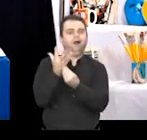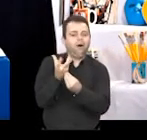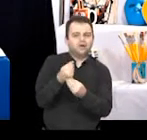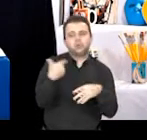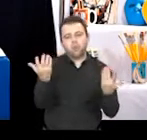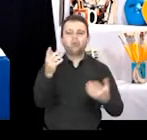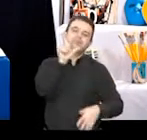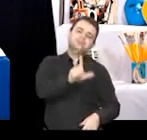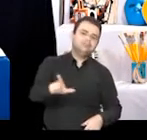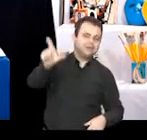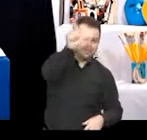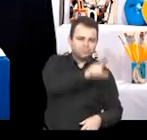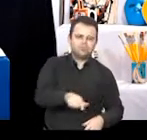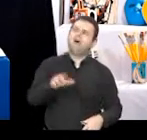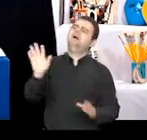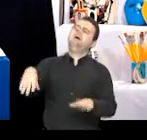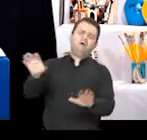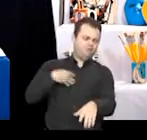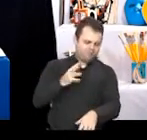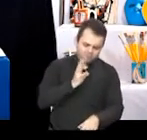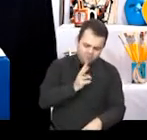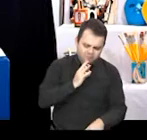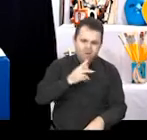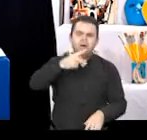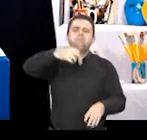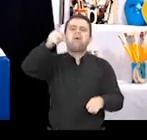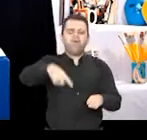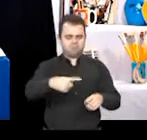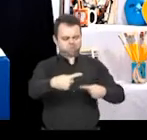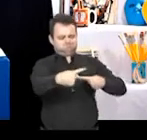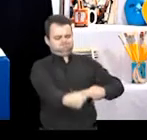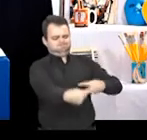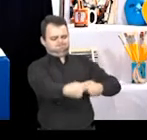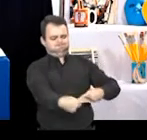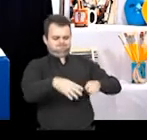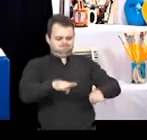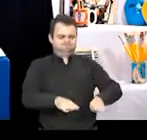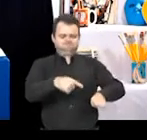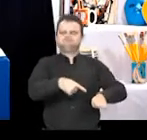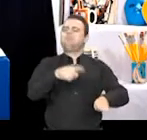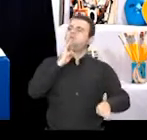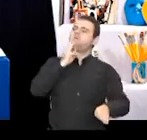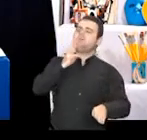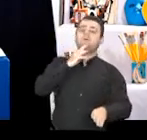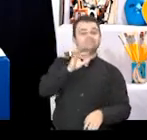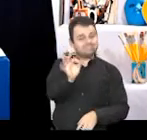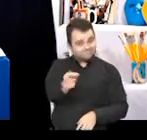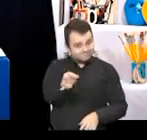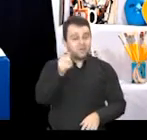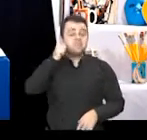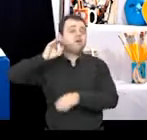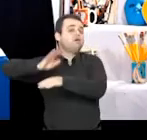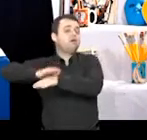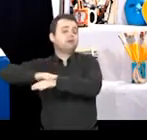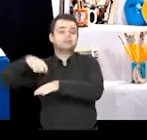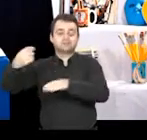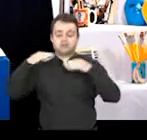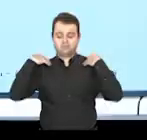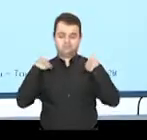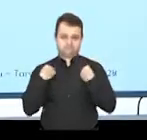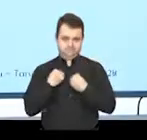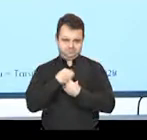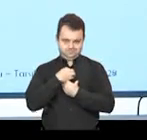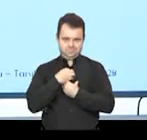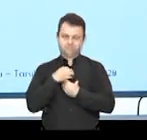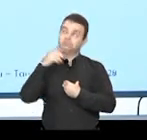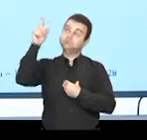de literatura? Ah, professor, é aquele do pé grande. Pois bem, estamos falando da pintura da Tarsila do Amaral,